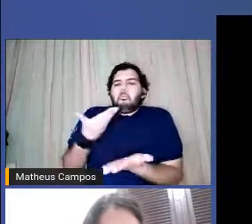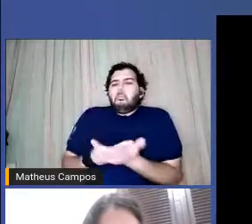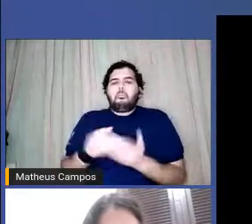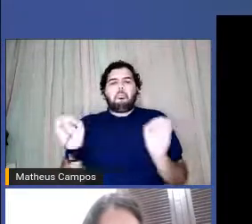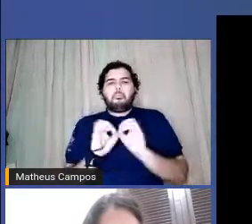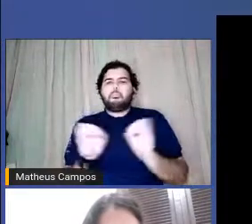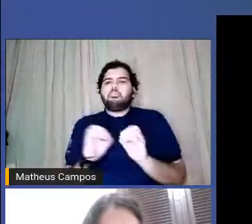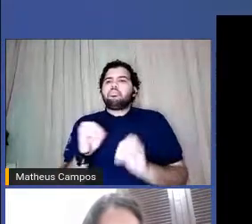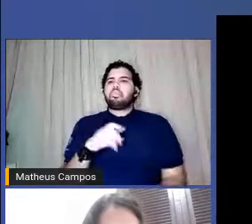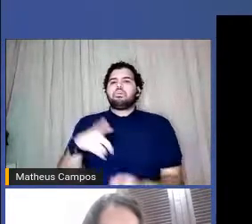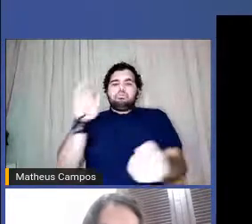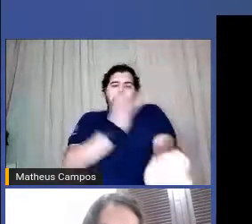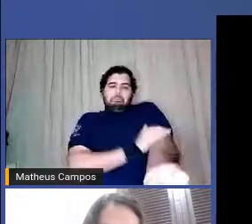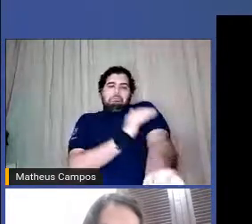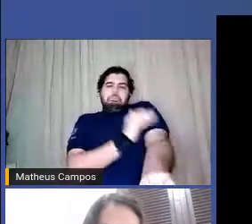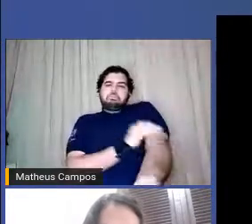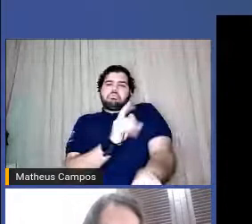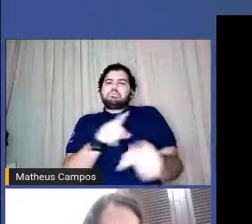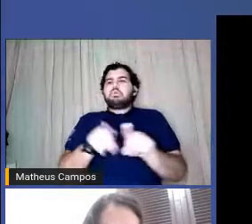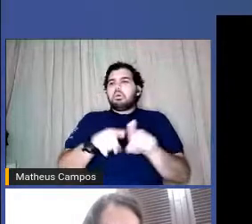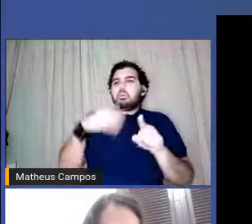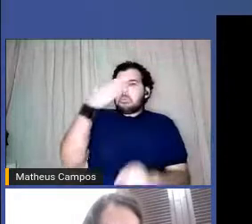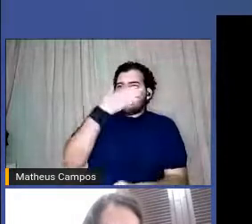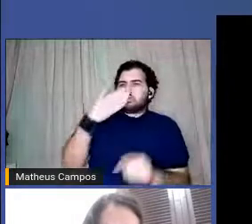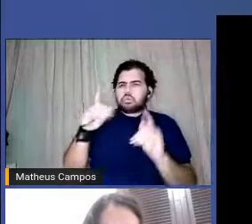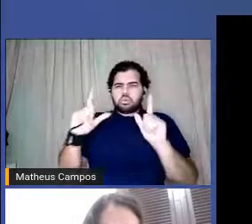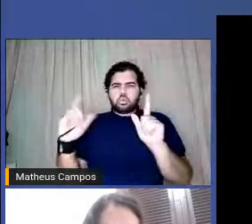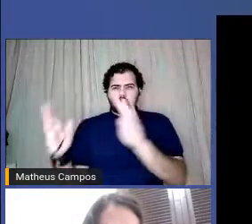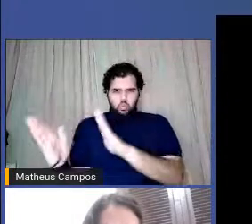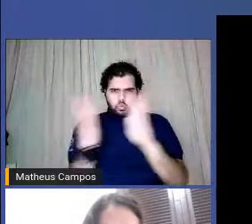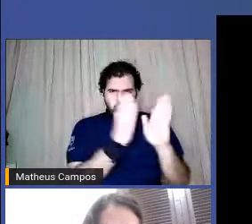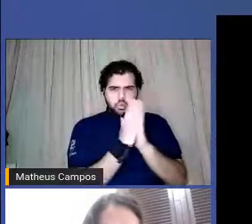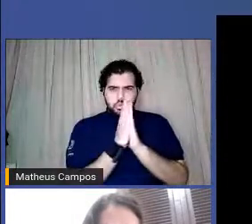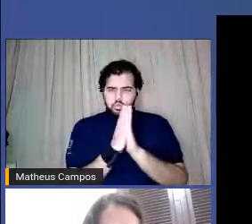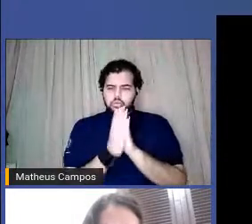prostituídas. Vinícius, o slide, por favor.